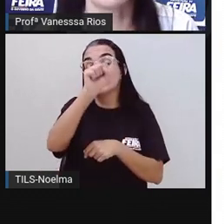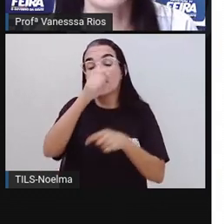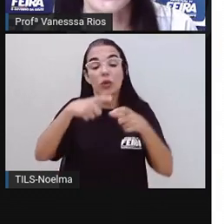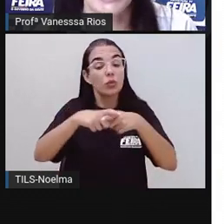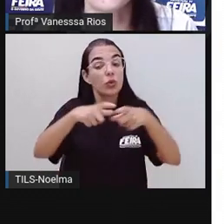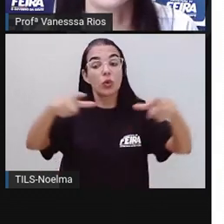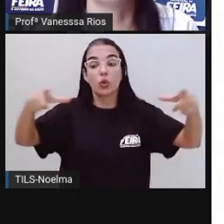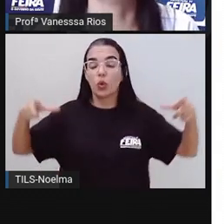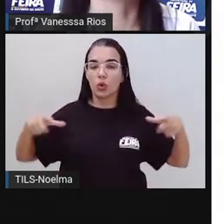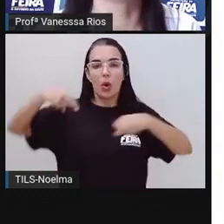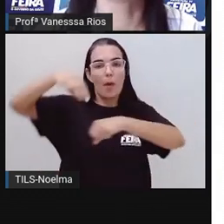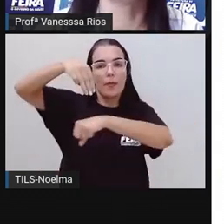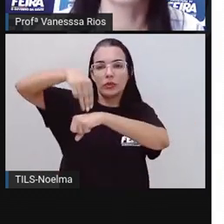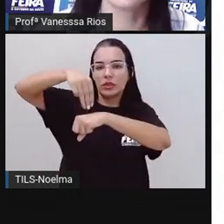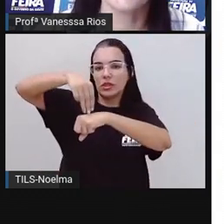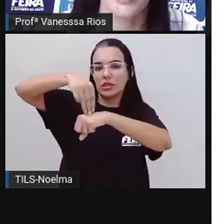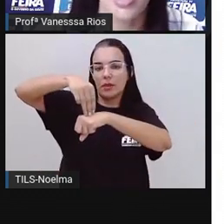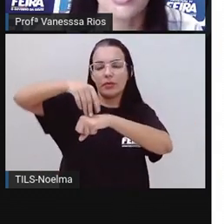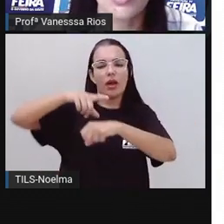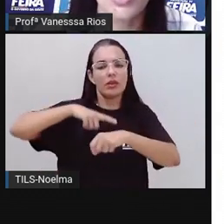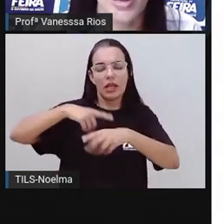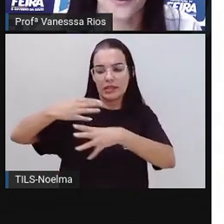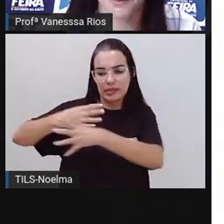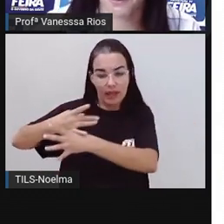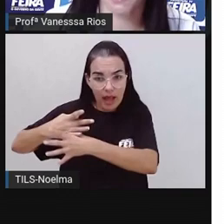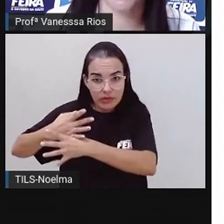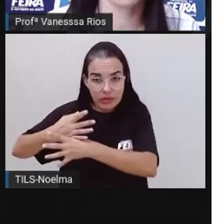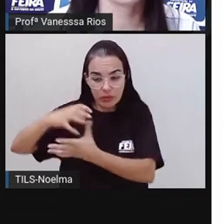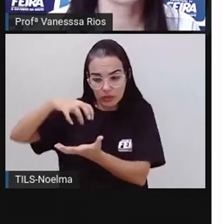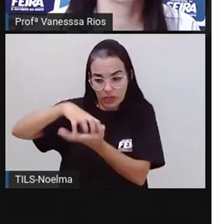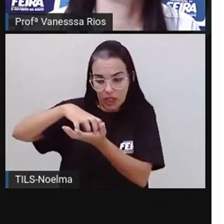incluindo aí área urbana e também a área rural.